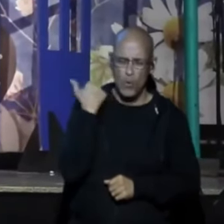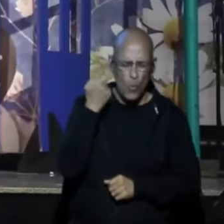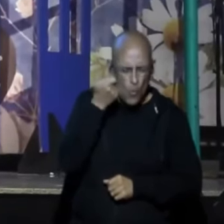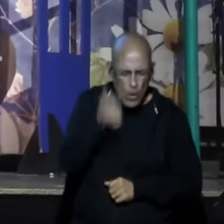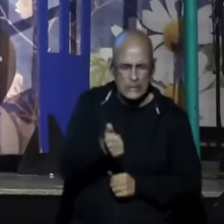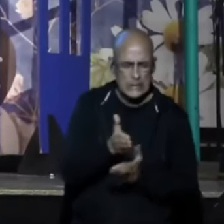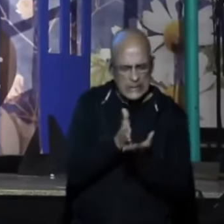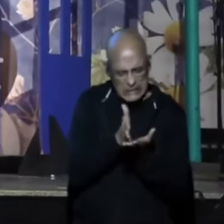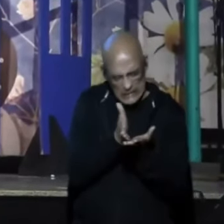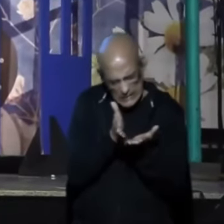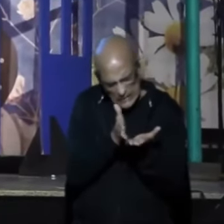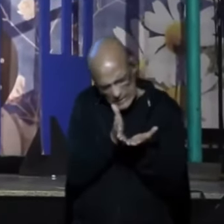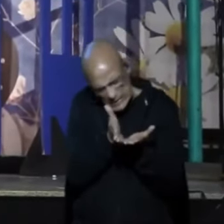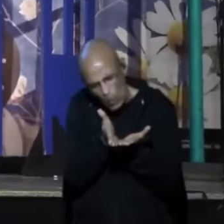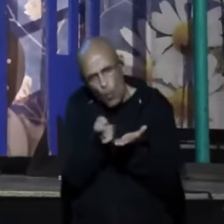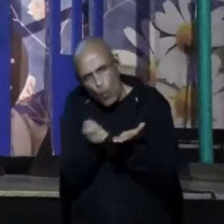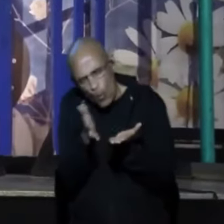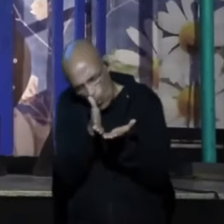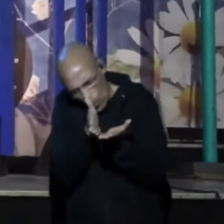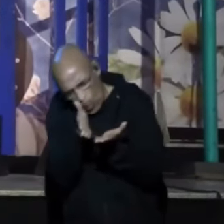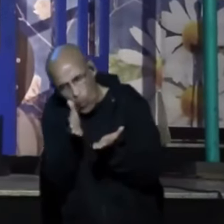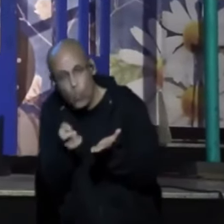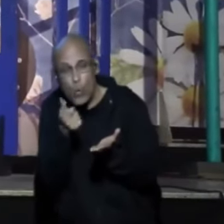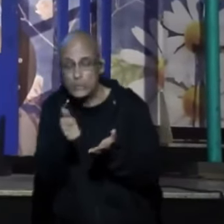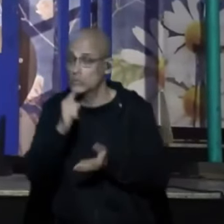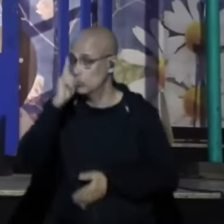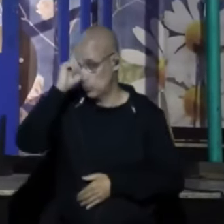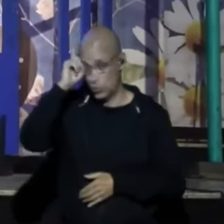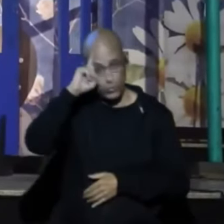Sim Todos os dias